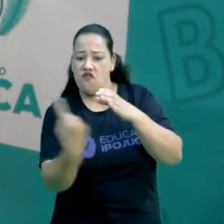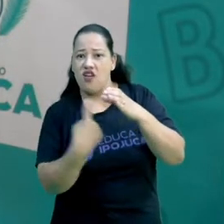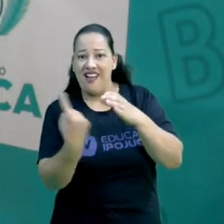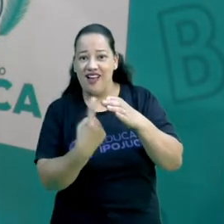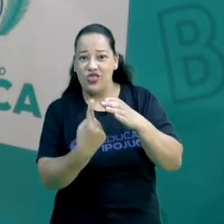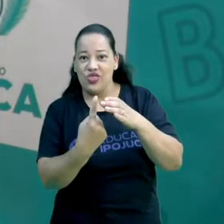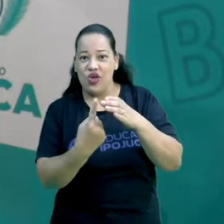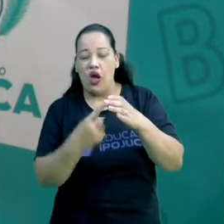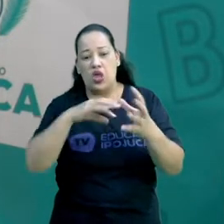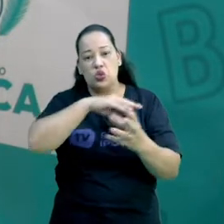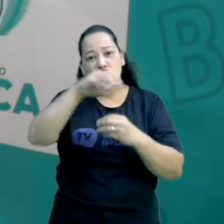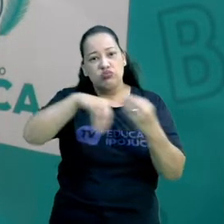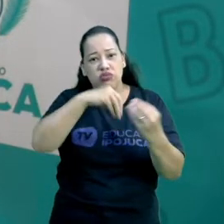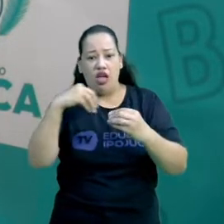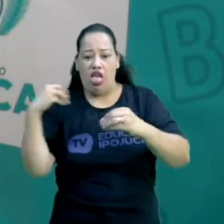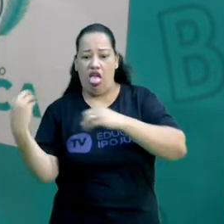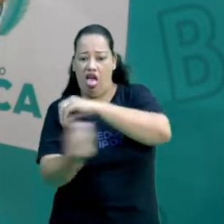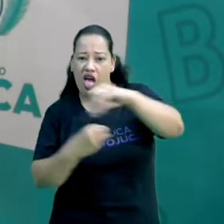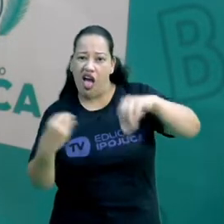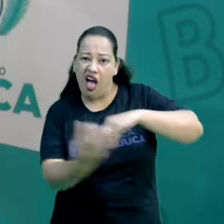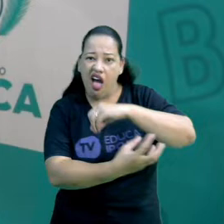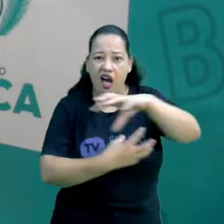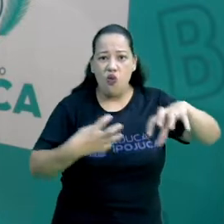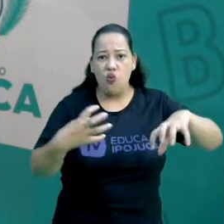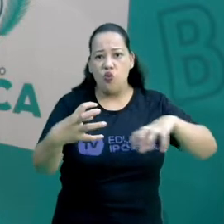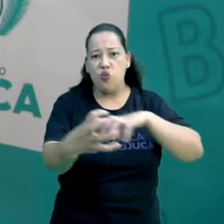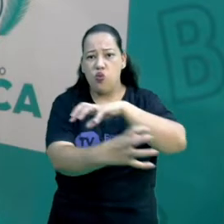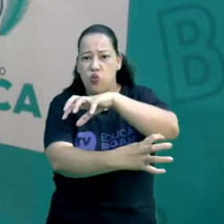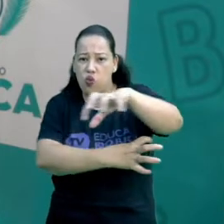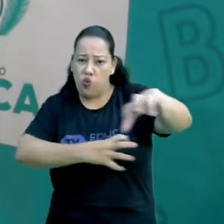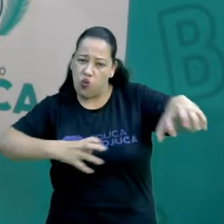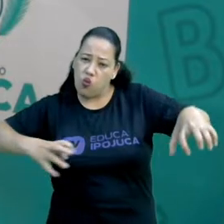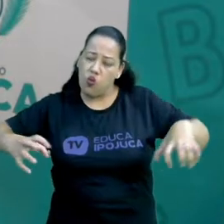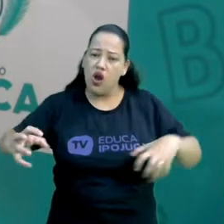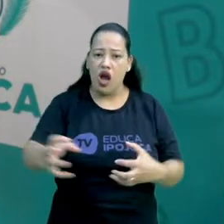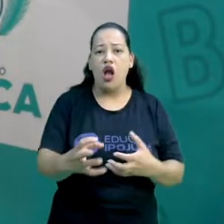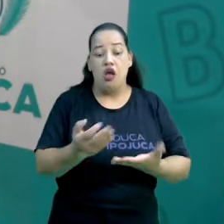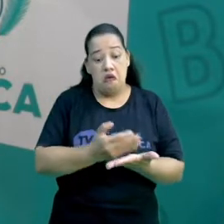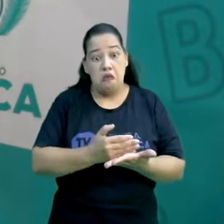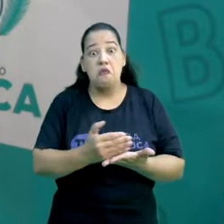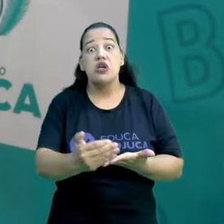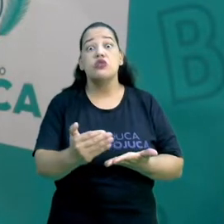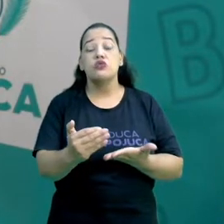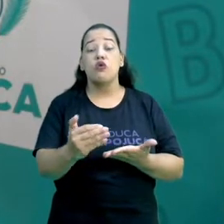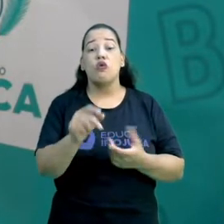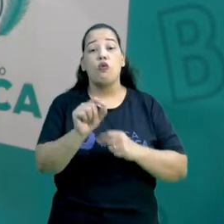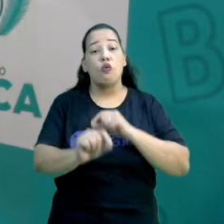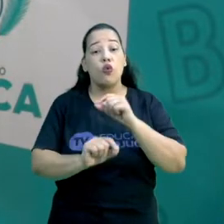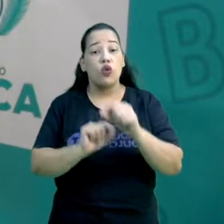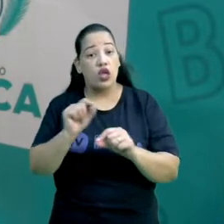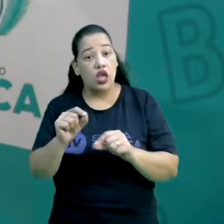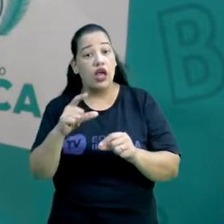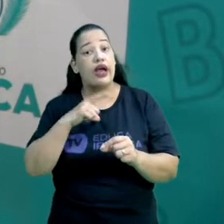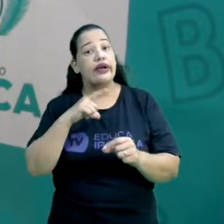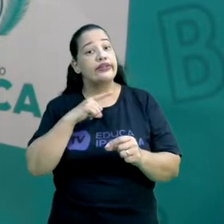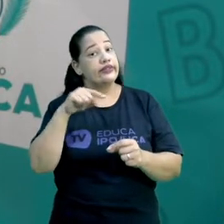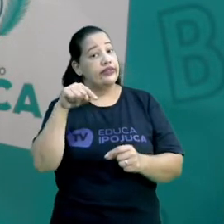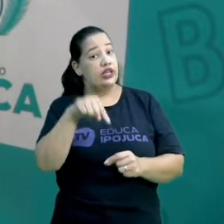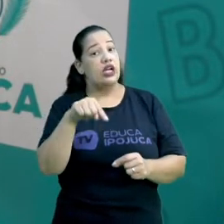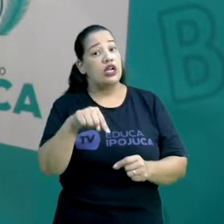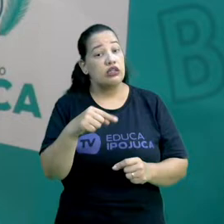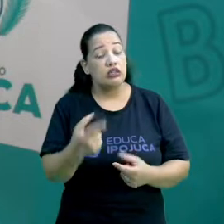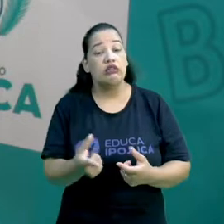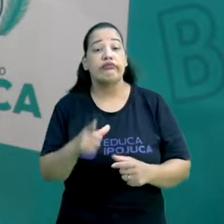Então, quando começou esse turbilhão, quando começou toda essa dinâmica, começou a se originar